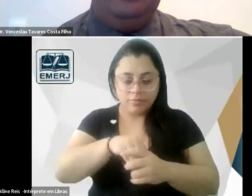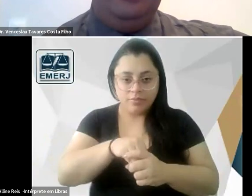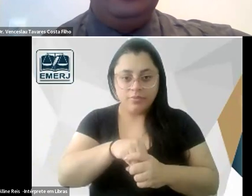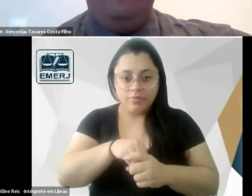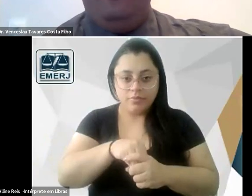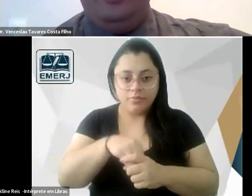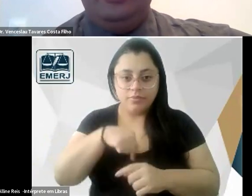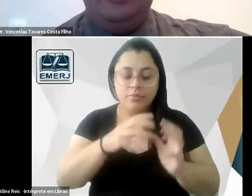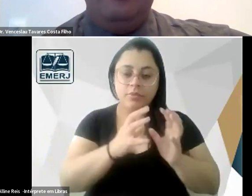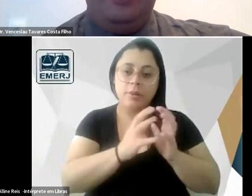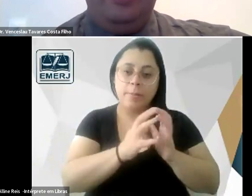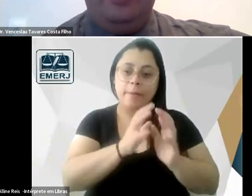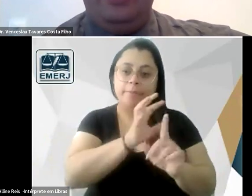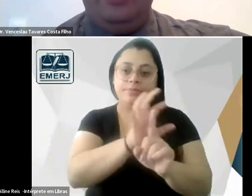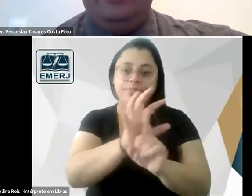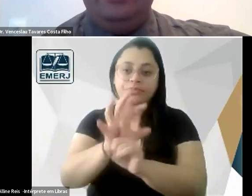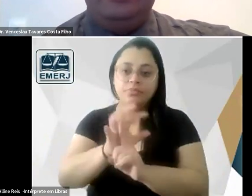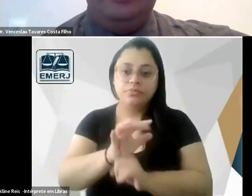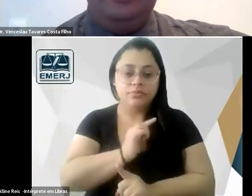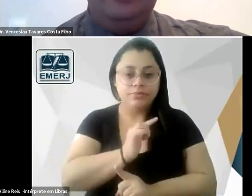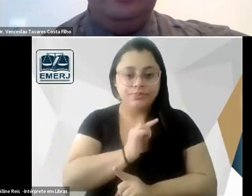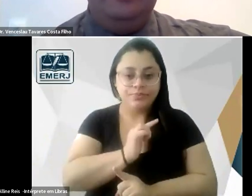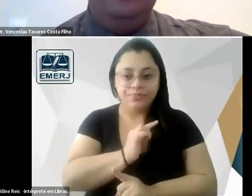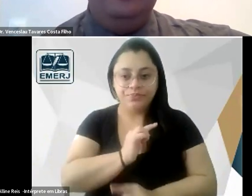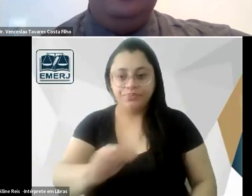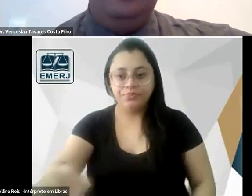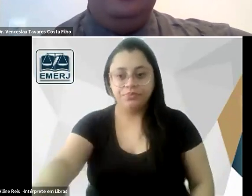essa influência também desse